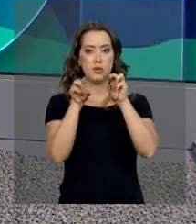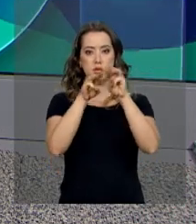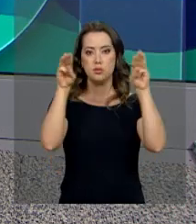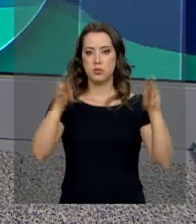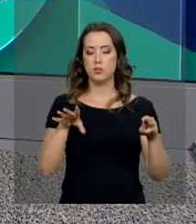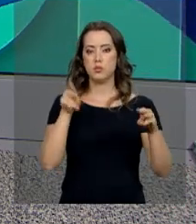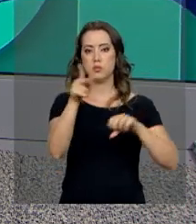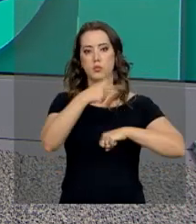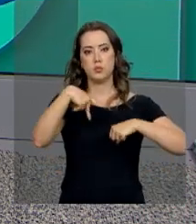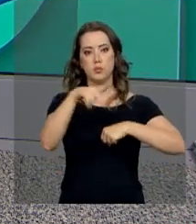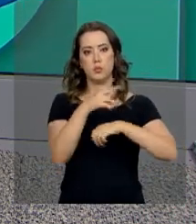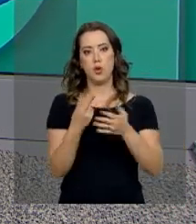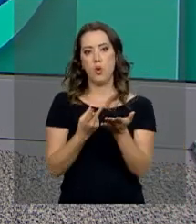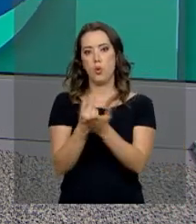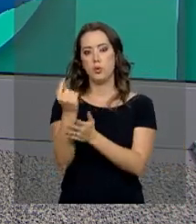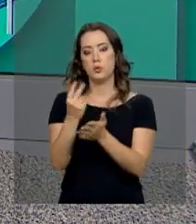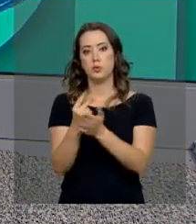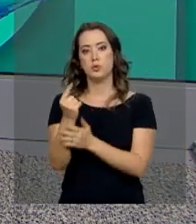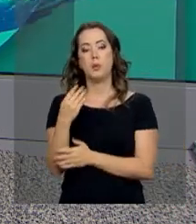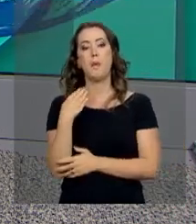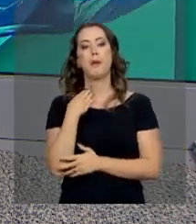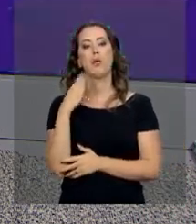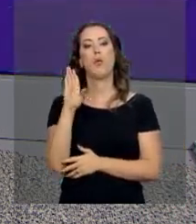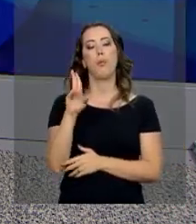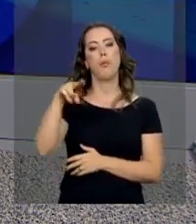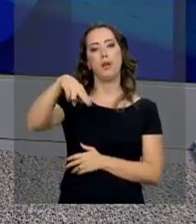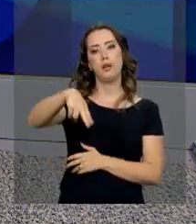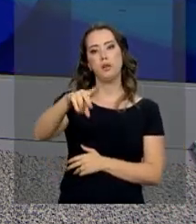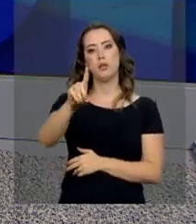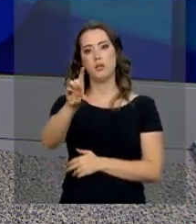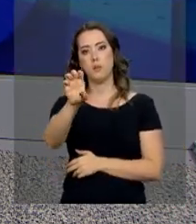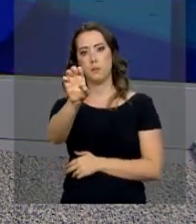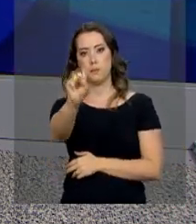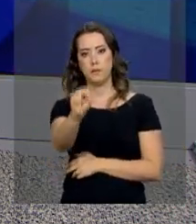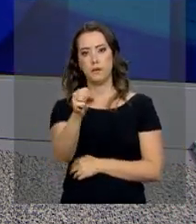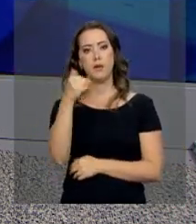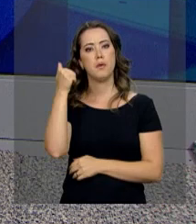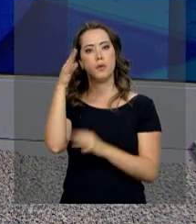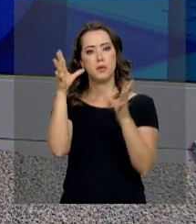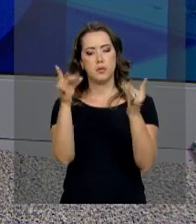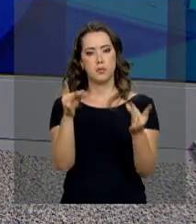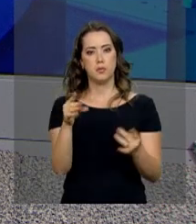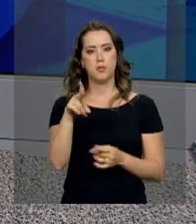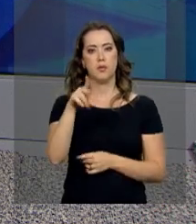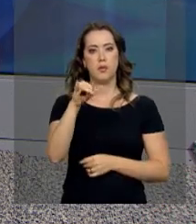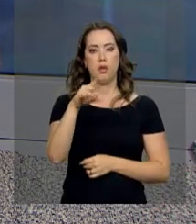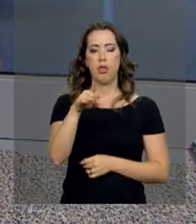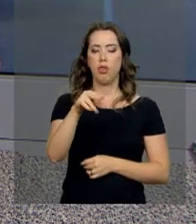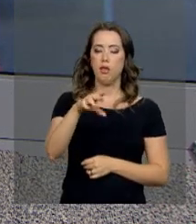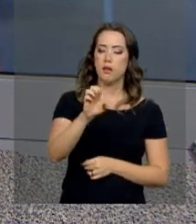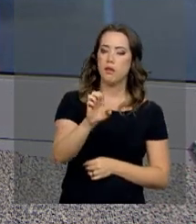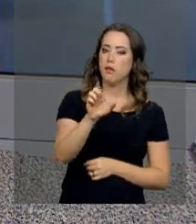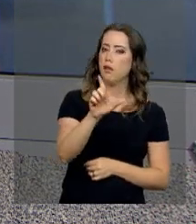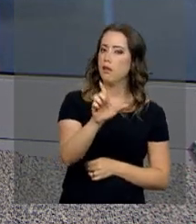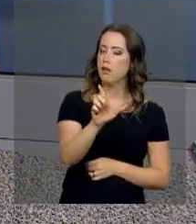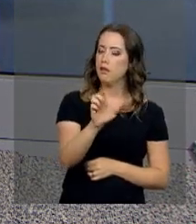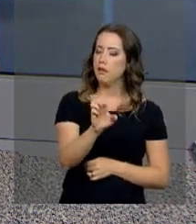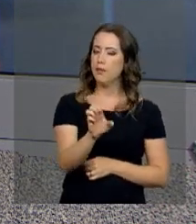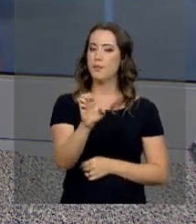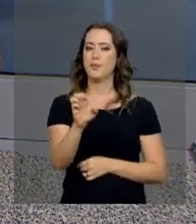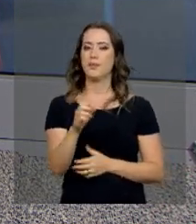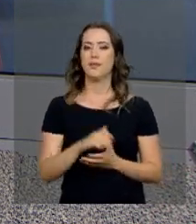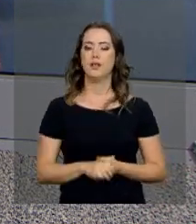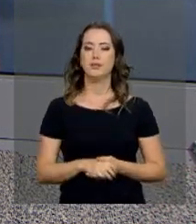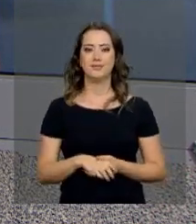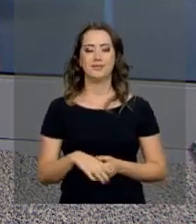país. O dinheiro vai ser liberado via BNDES e quem tem mais detalhes é a repórter Daniele Popov. Oi, Dani.